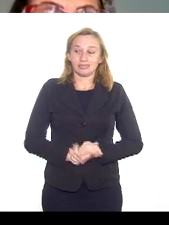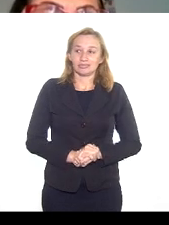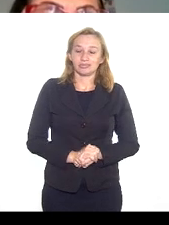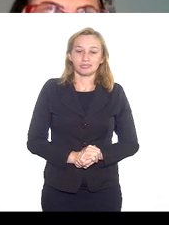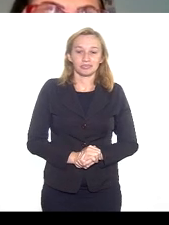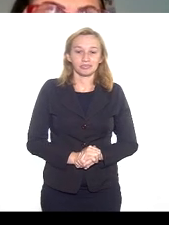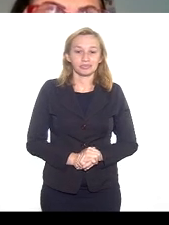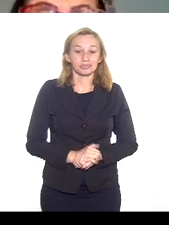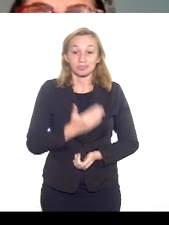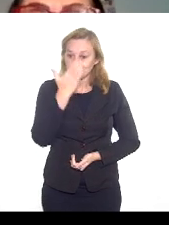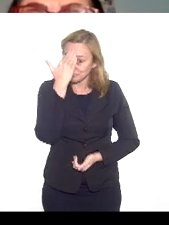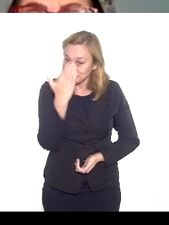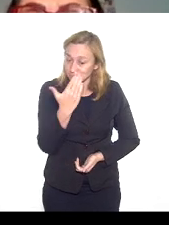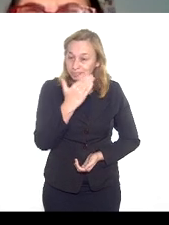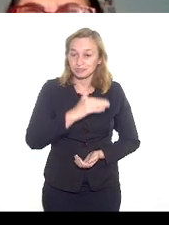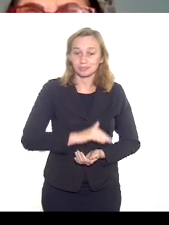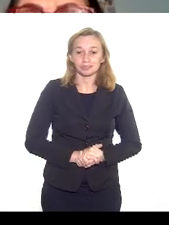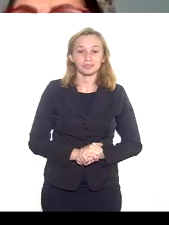Obrigado,